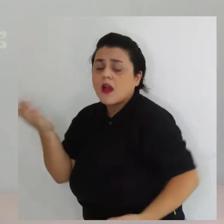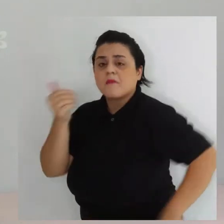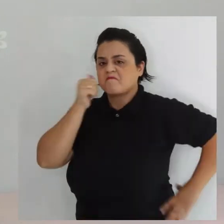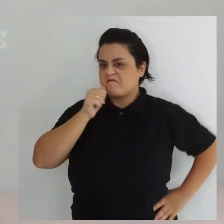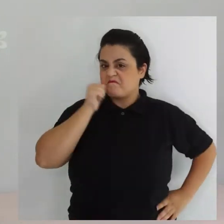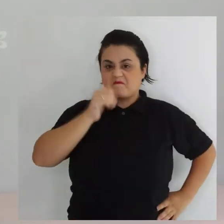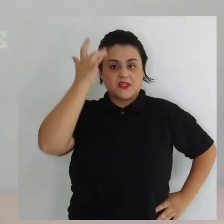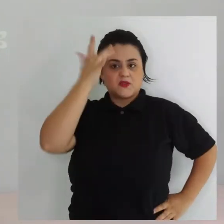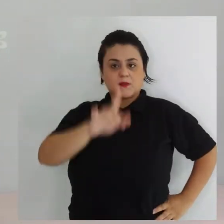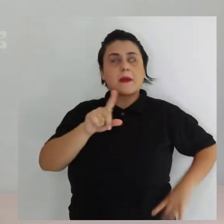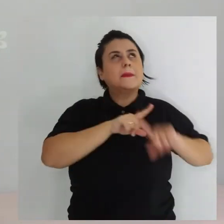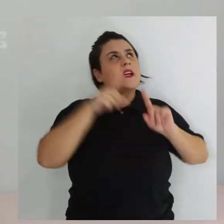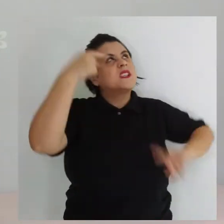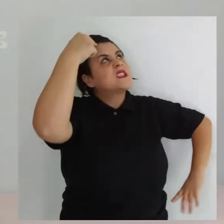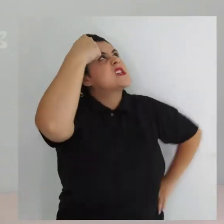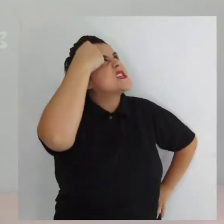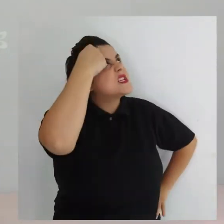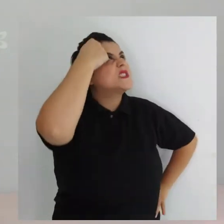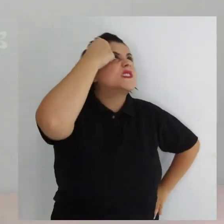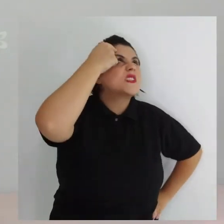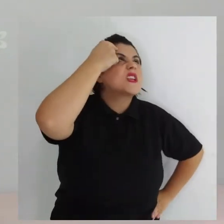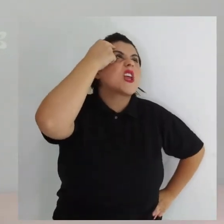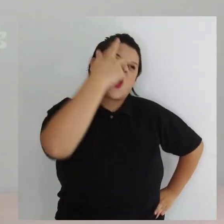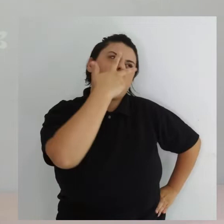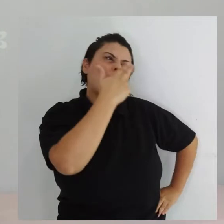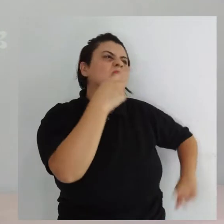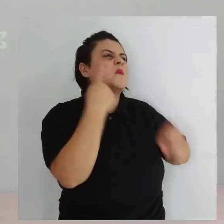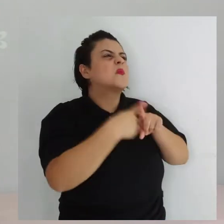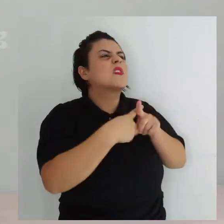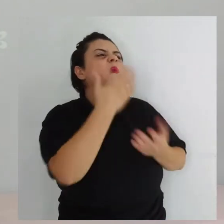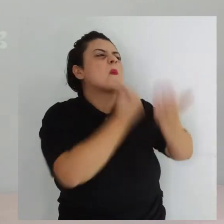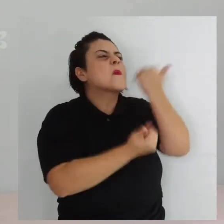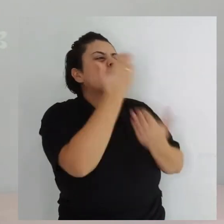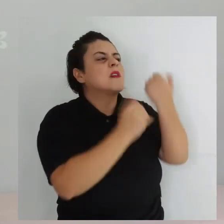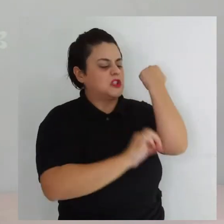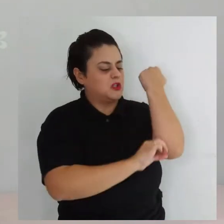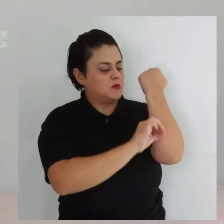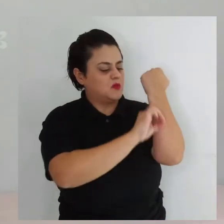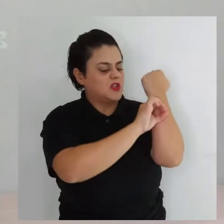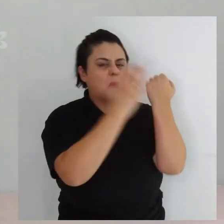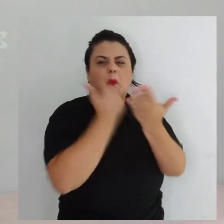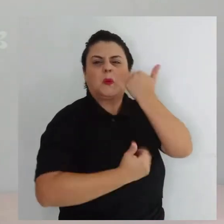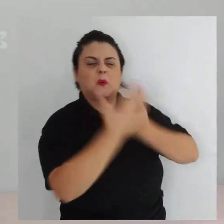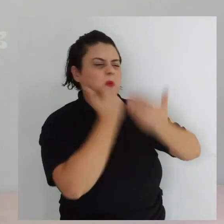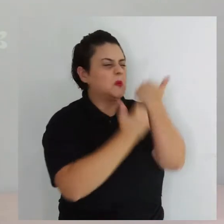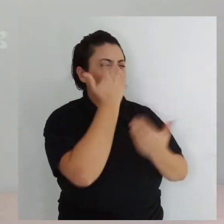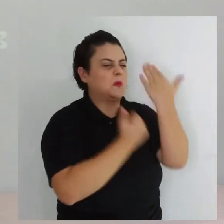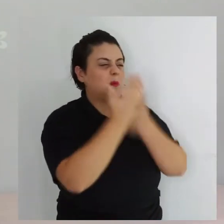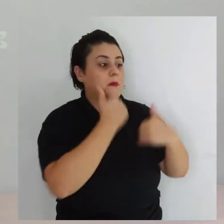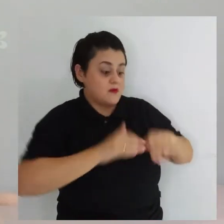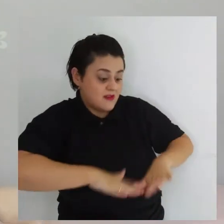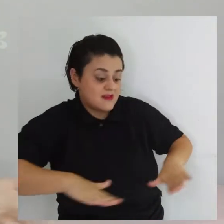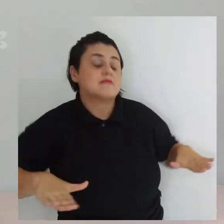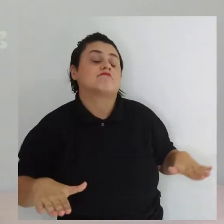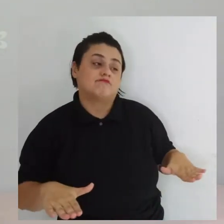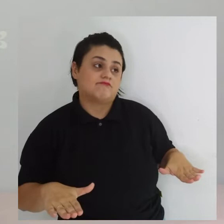A menina não sabia, mas inventou. Ah, deve ser porque eu comi muito jogu de cava quando era